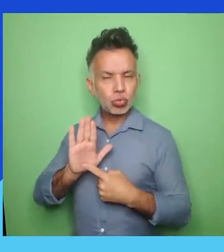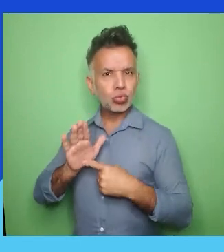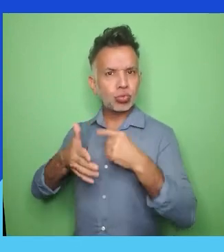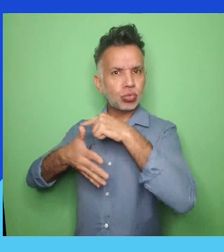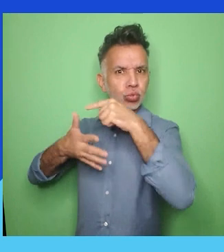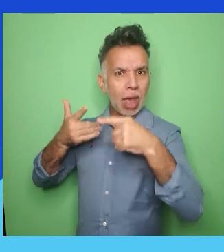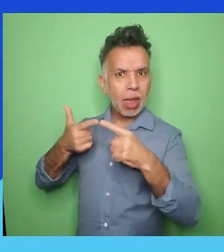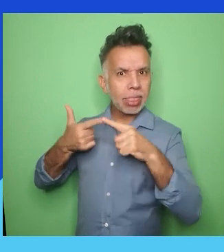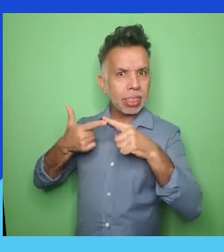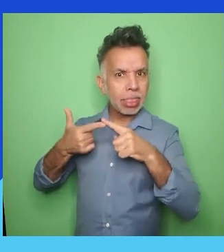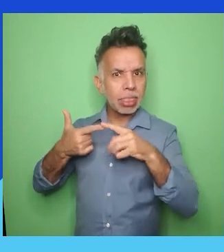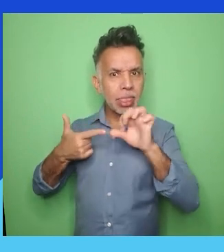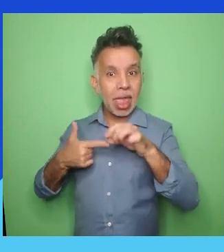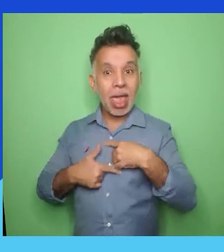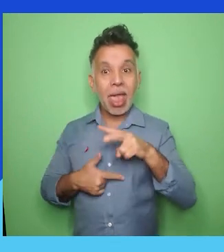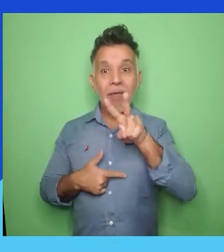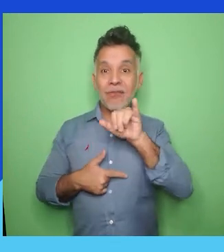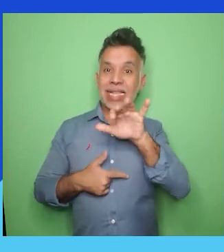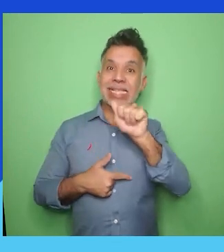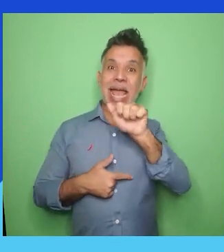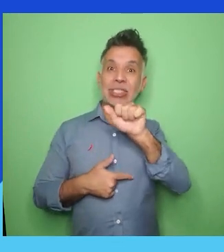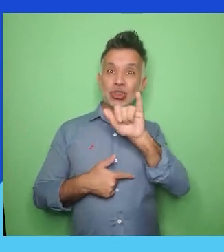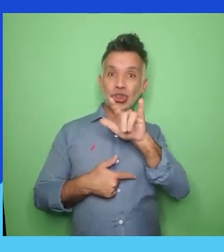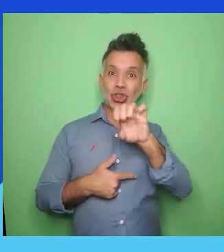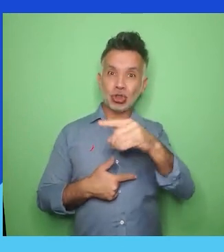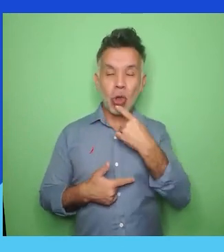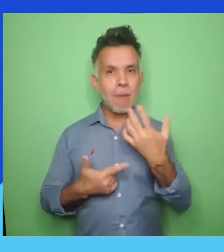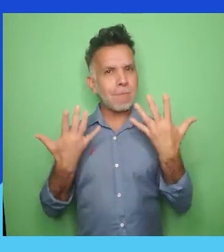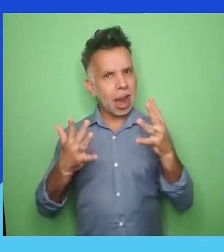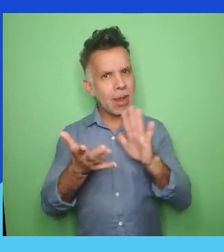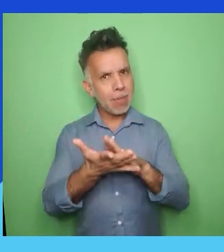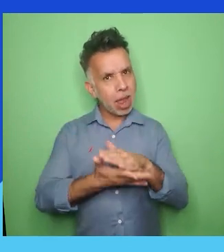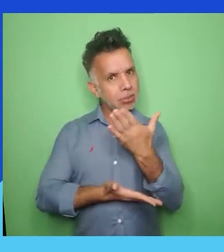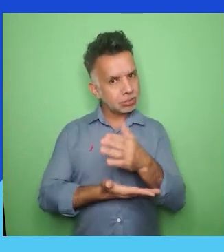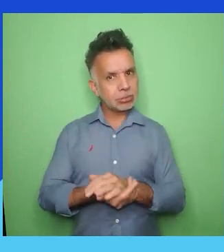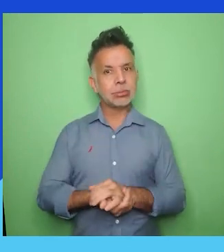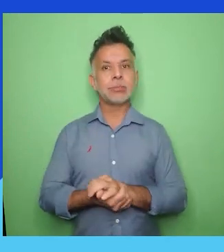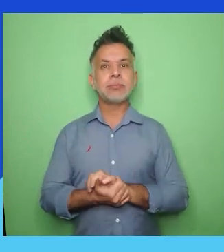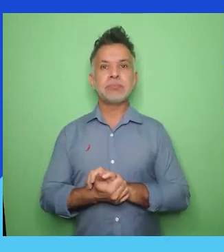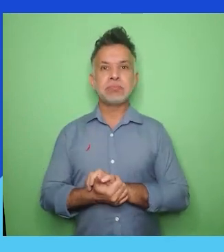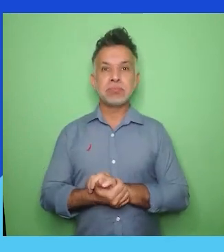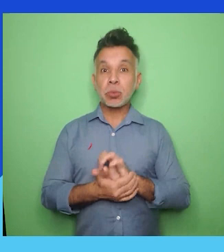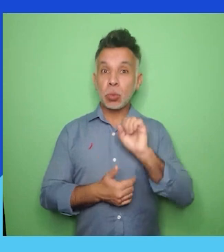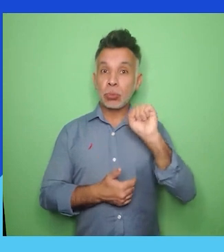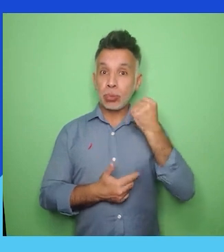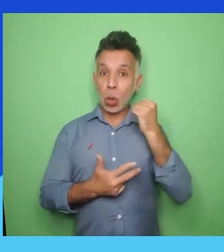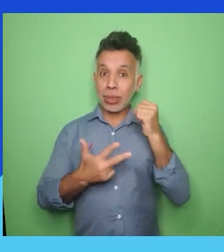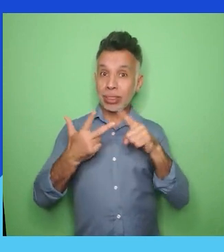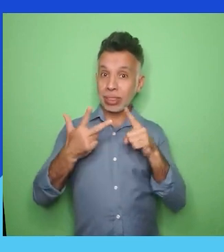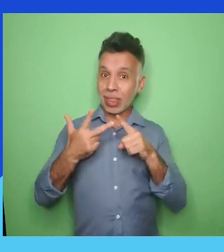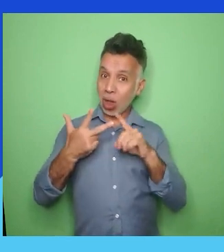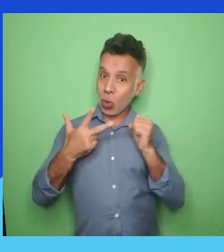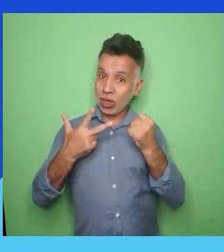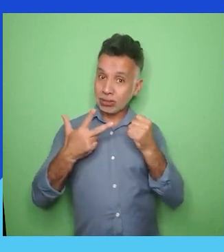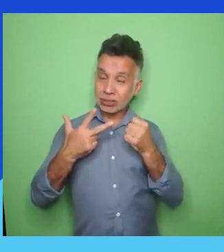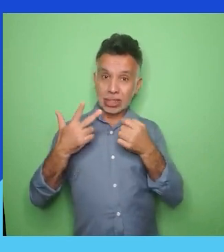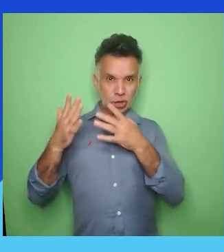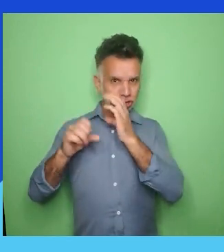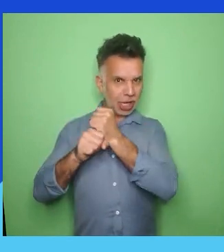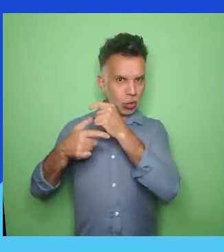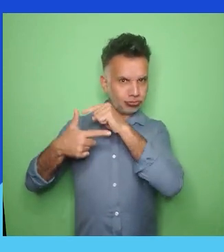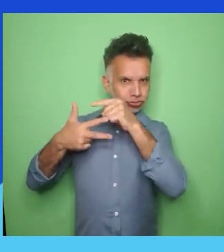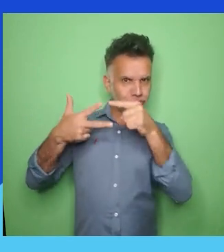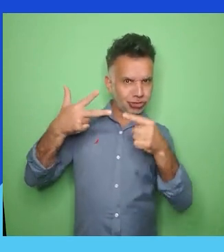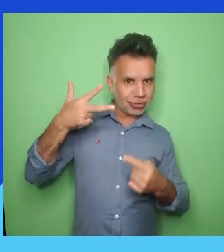Viságio! Nós estamos aí na contagem regressiva, agora entrando na oitava posição com a empresa